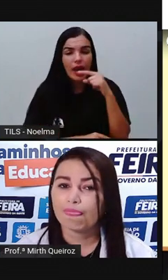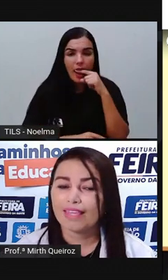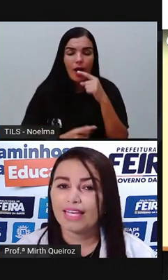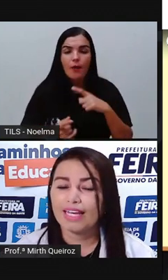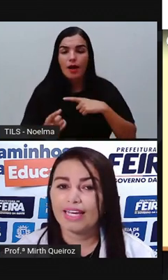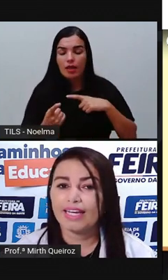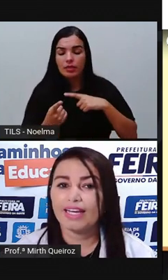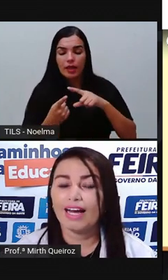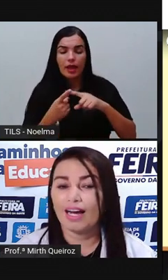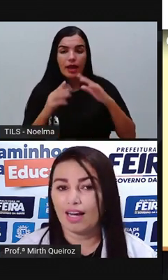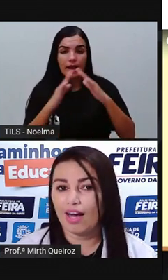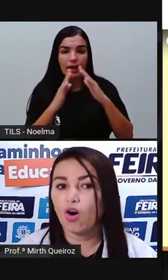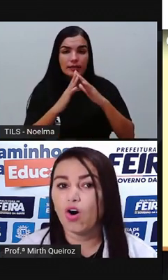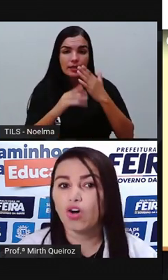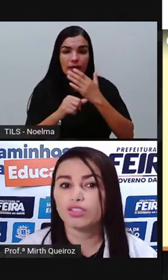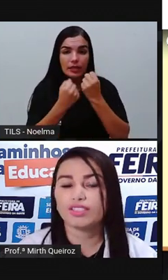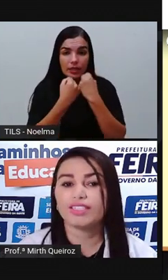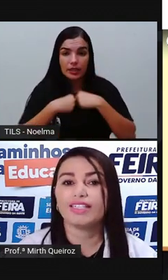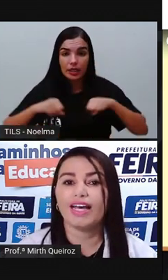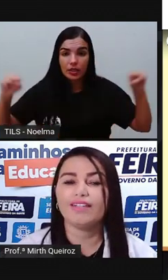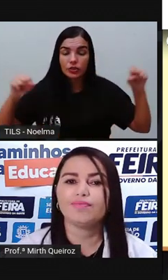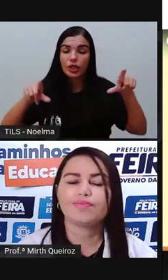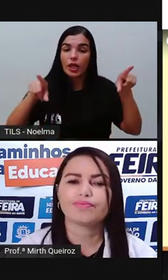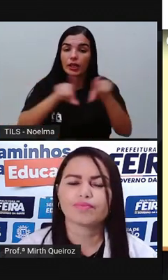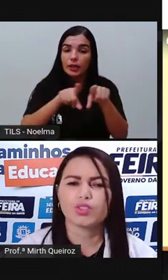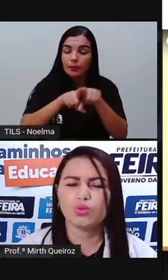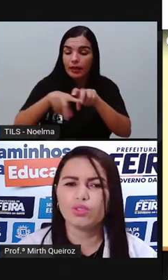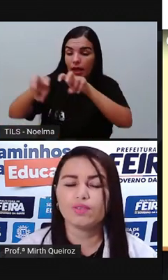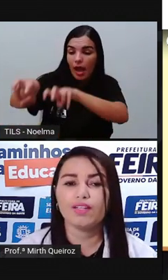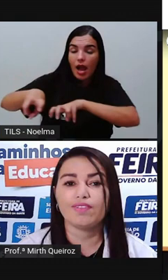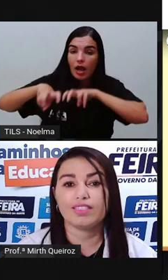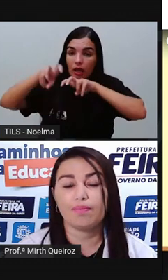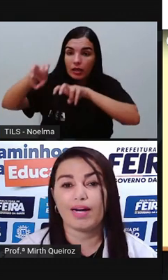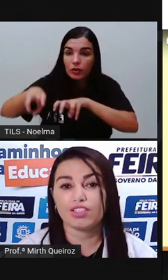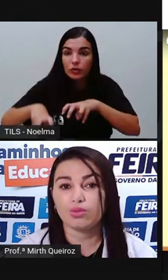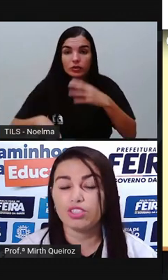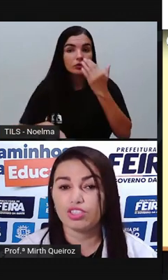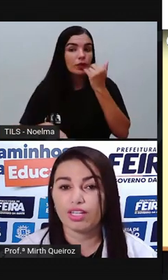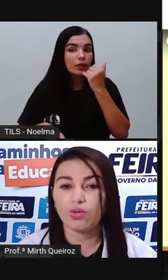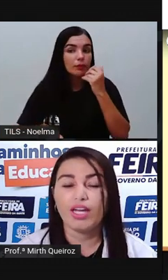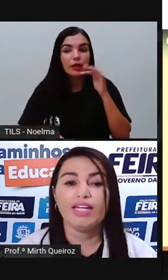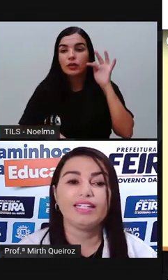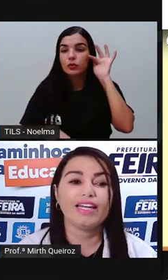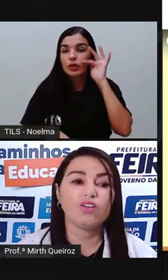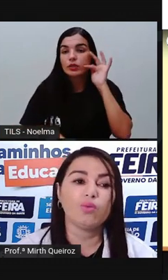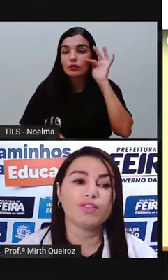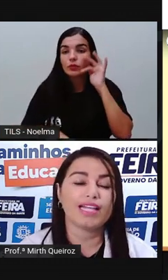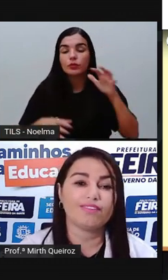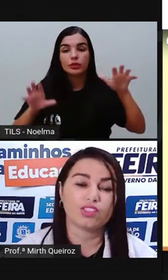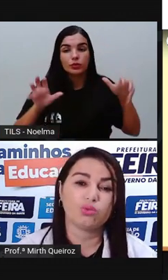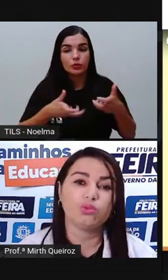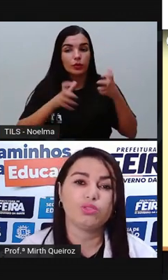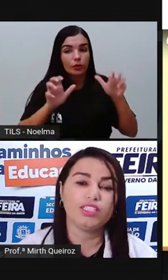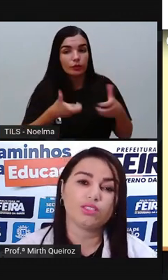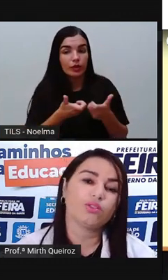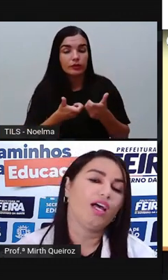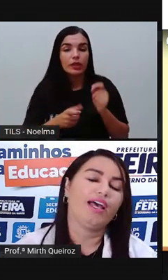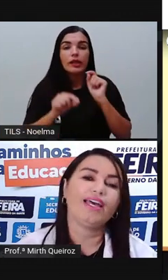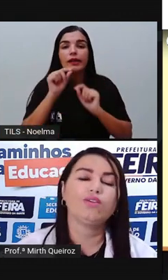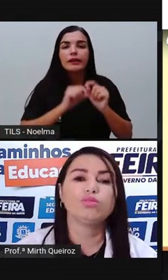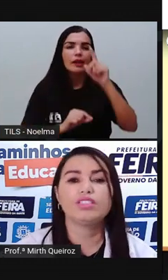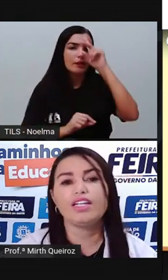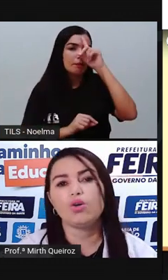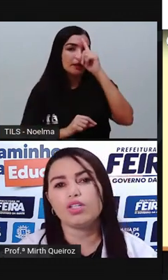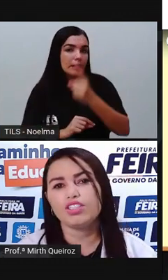a roça, né? Tudo isso aí fazia parte do engenho. E quem comandava tudo isso